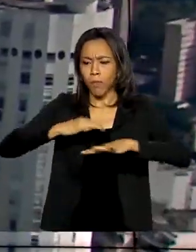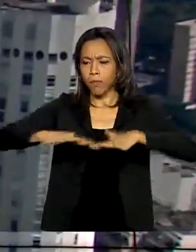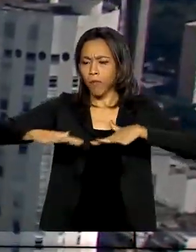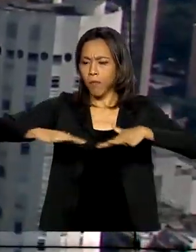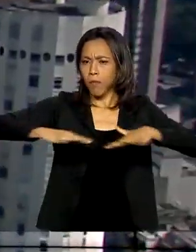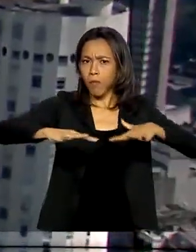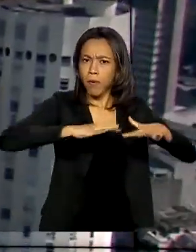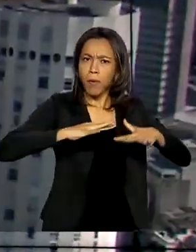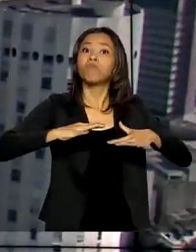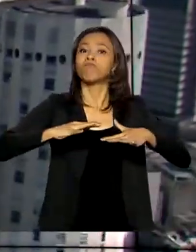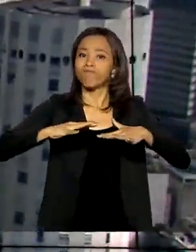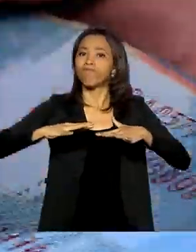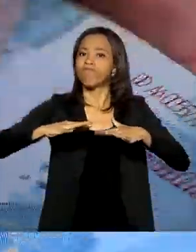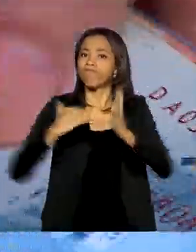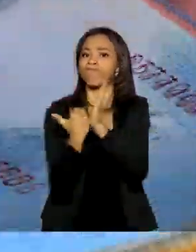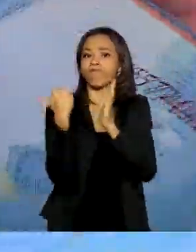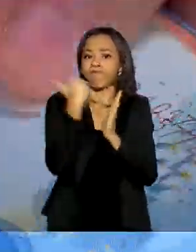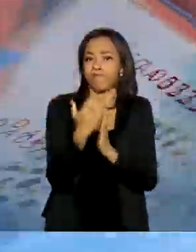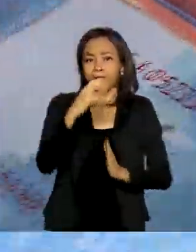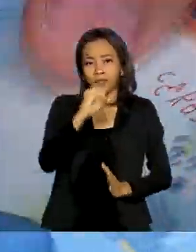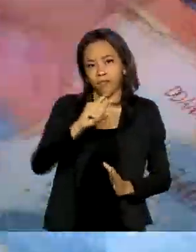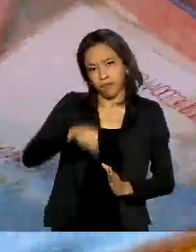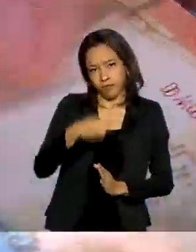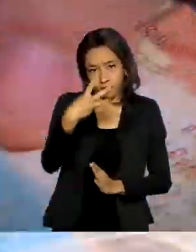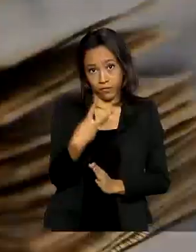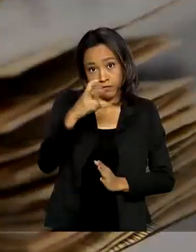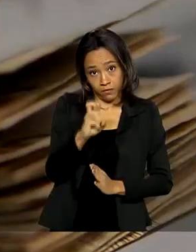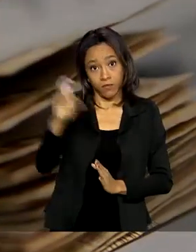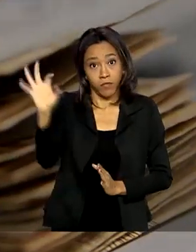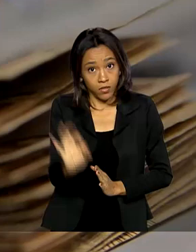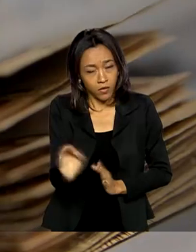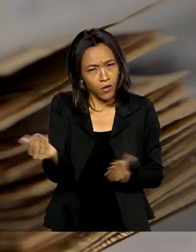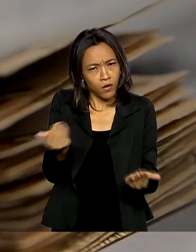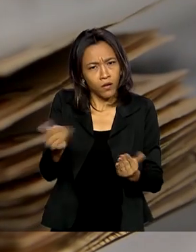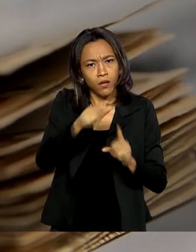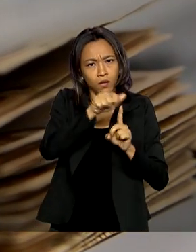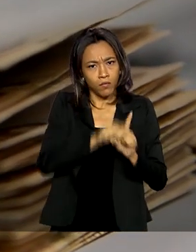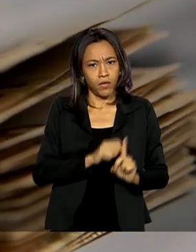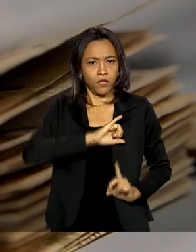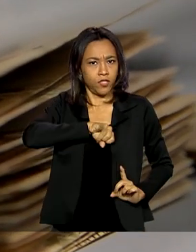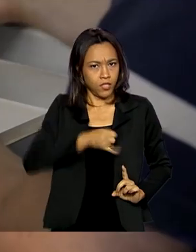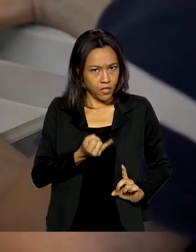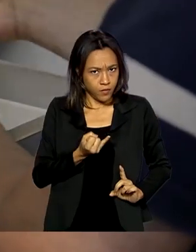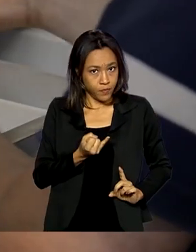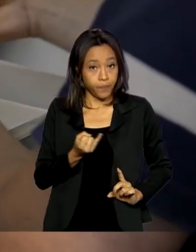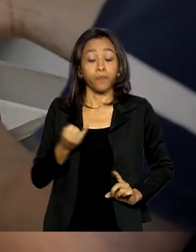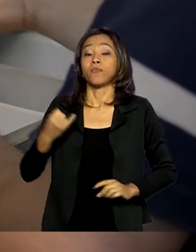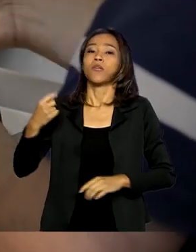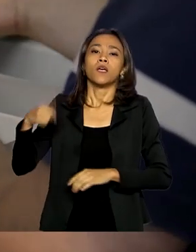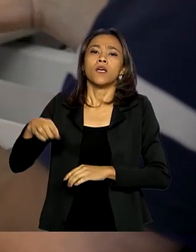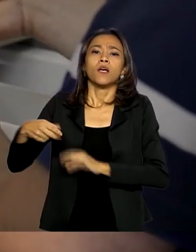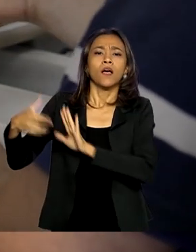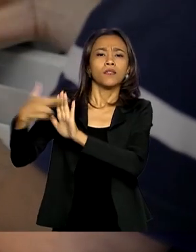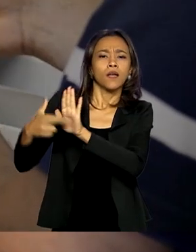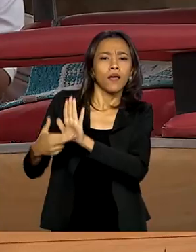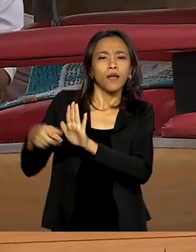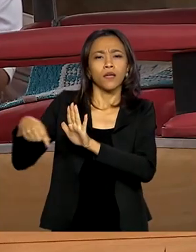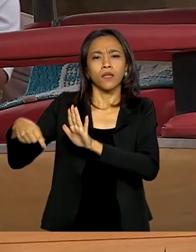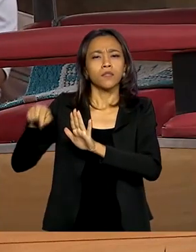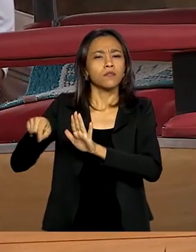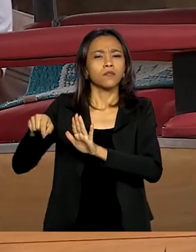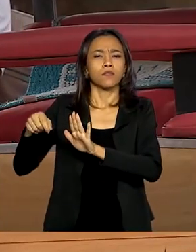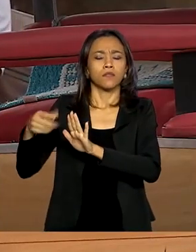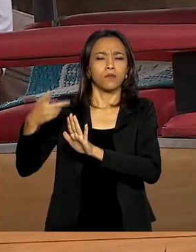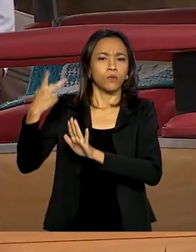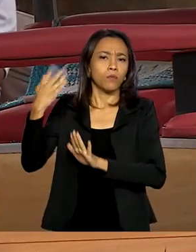crescimento de 0,35% na comparação com janeiro. De acordo com o Índice de Atividade Econômica do